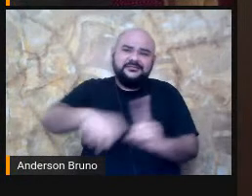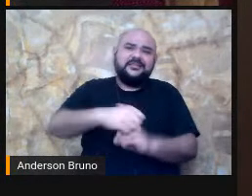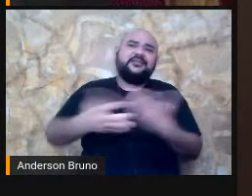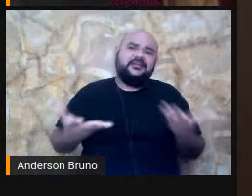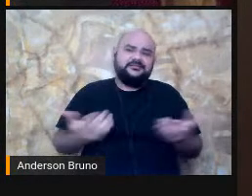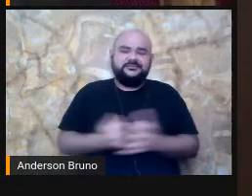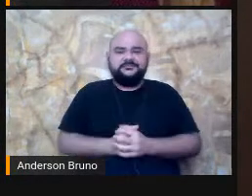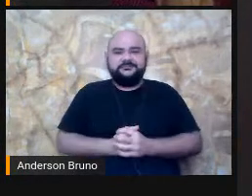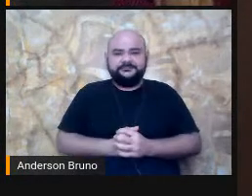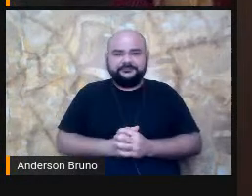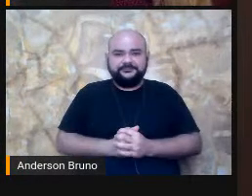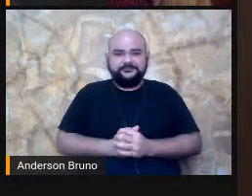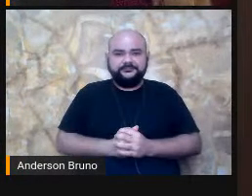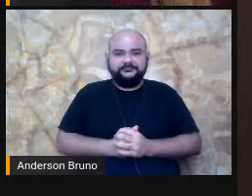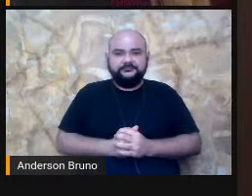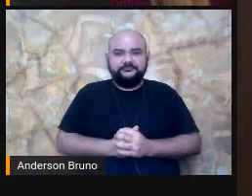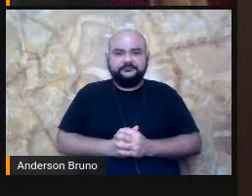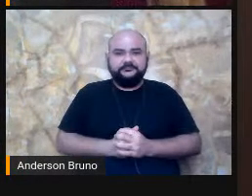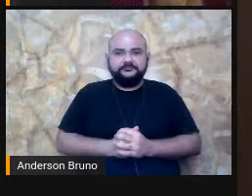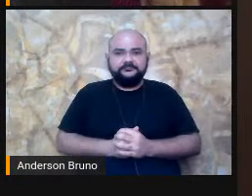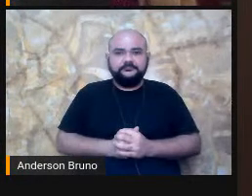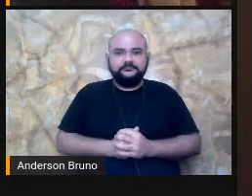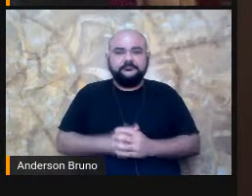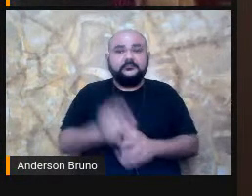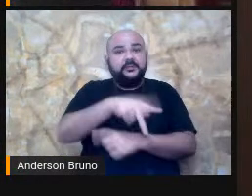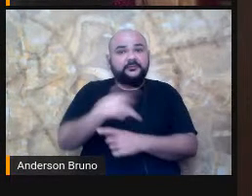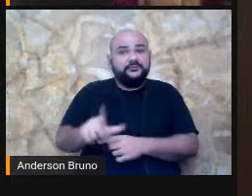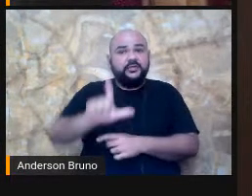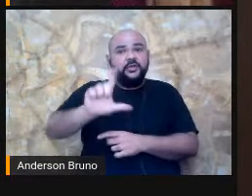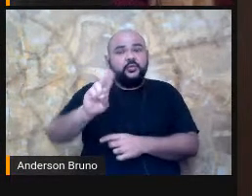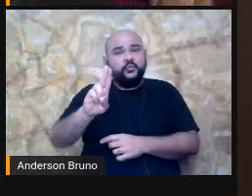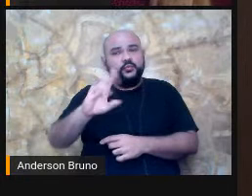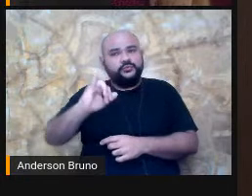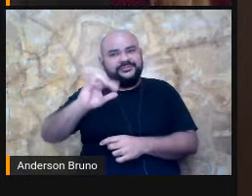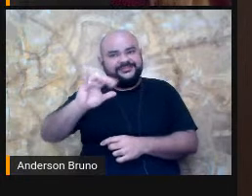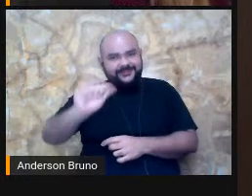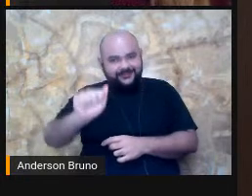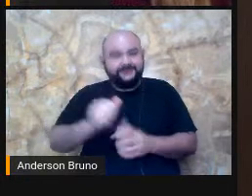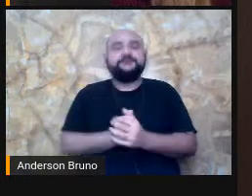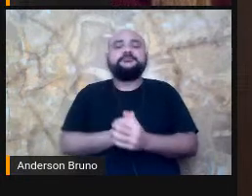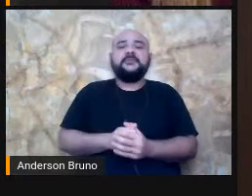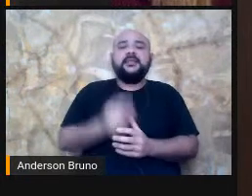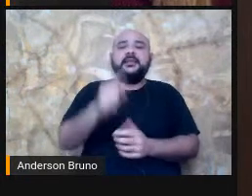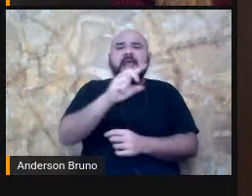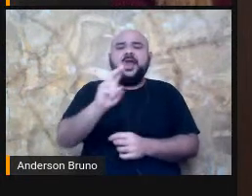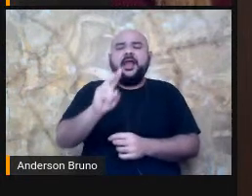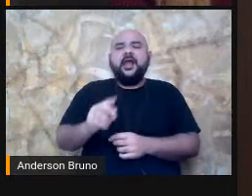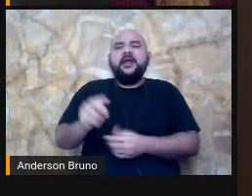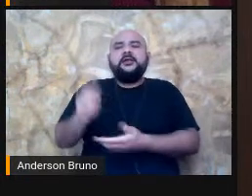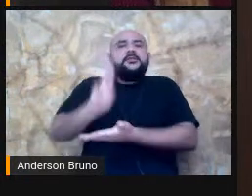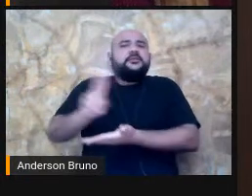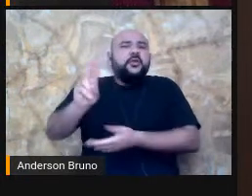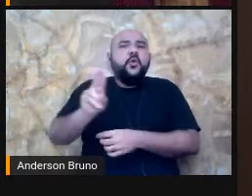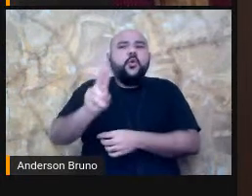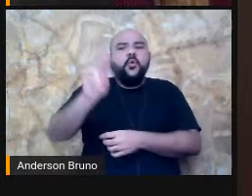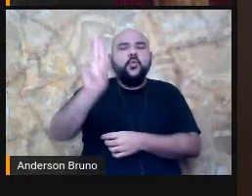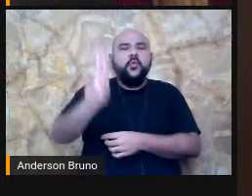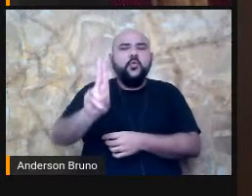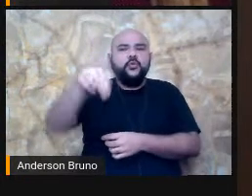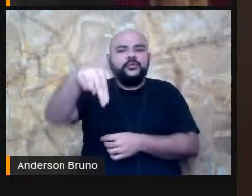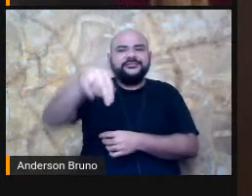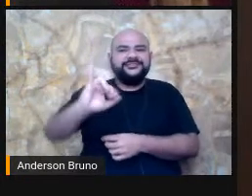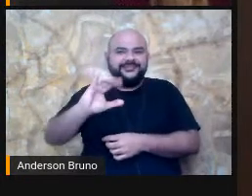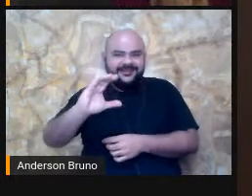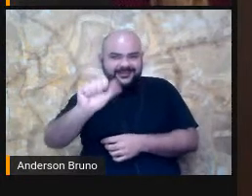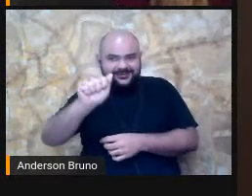A professora Lúcia Reili, da Unicamp, tem obras muito interessantes a respeito da forma como